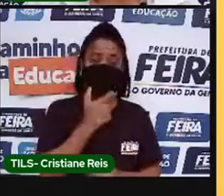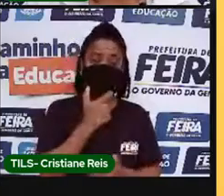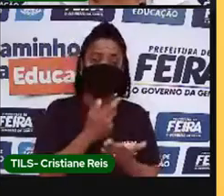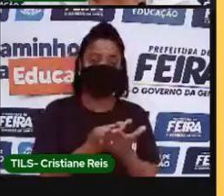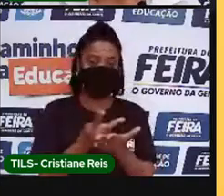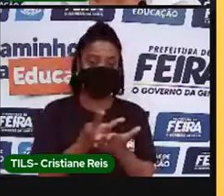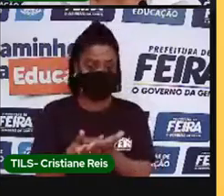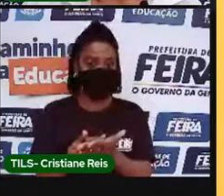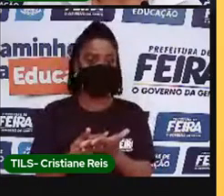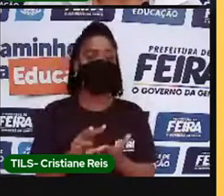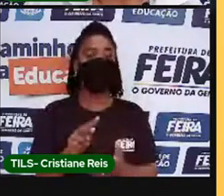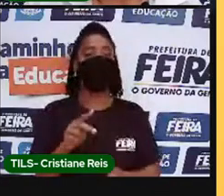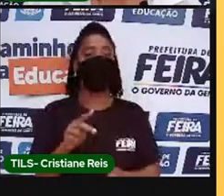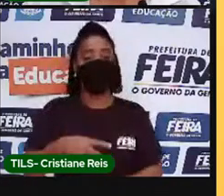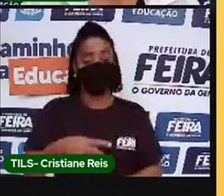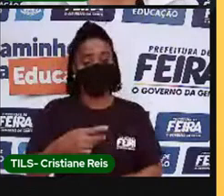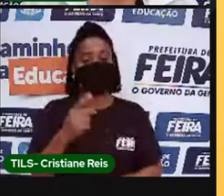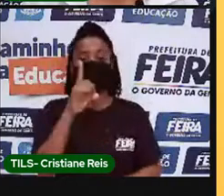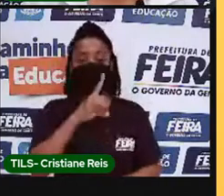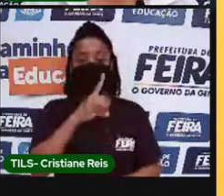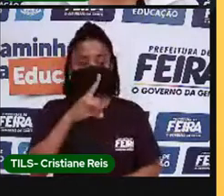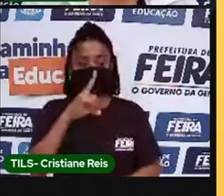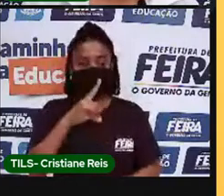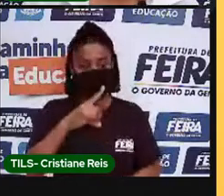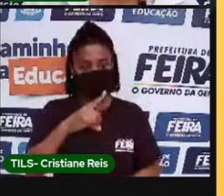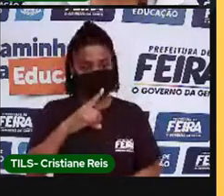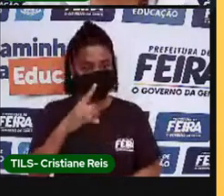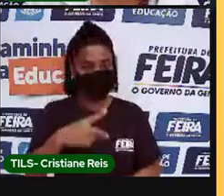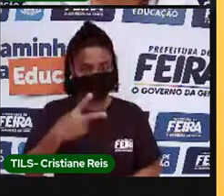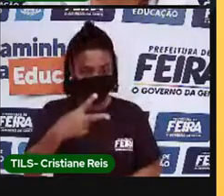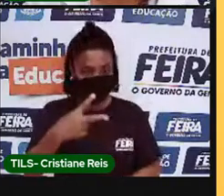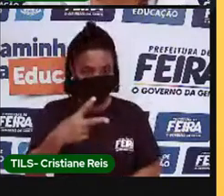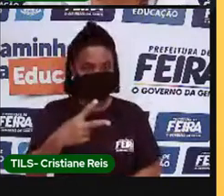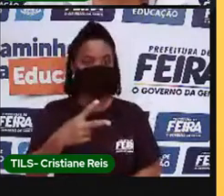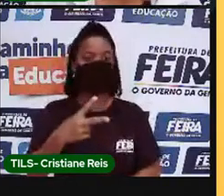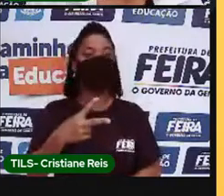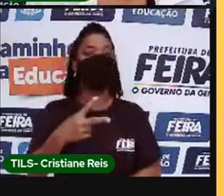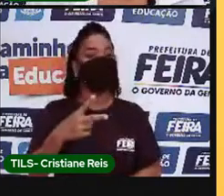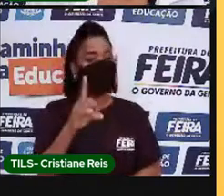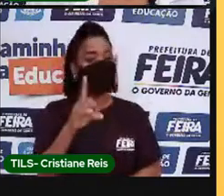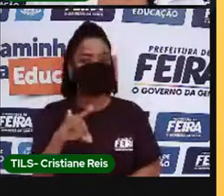comemoramos Mother's Day, dia das mães.